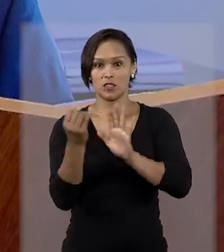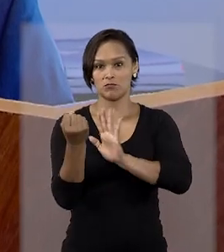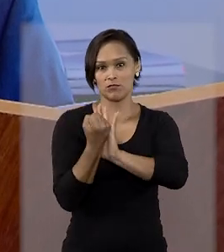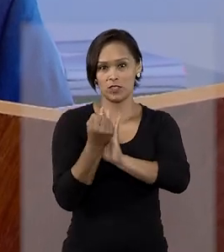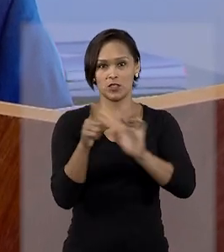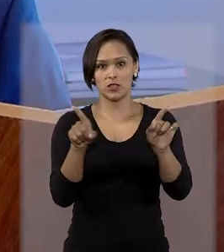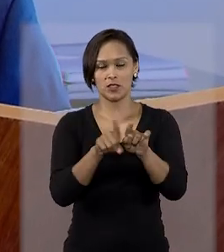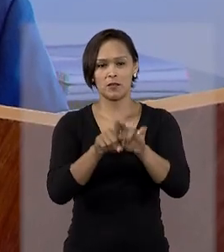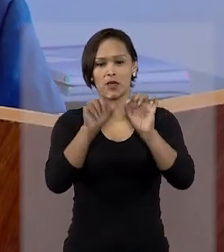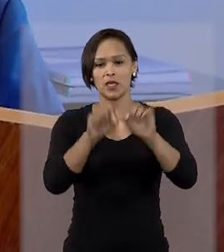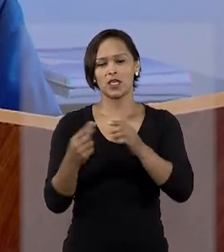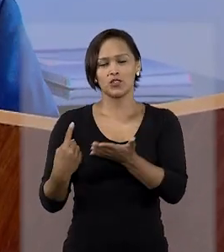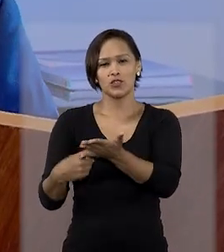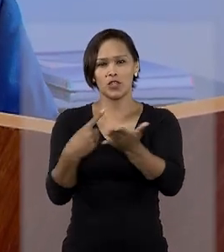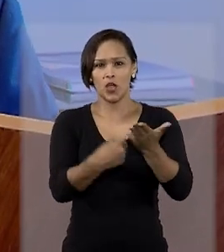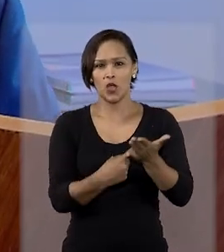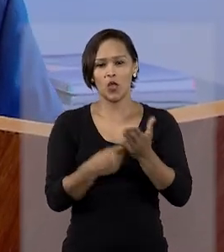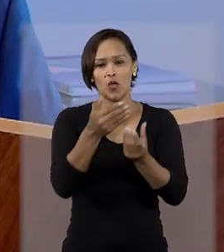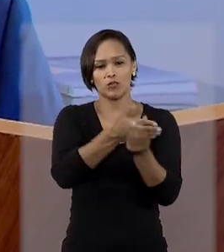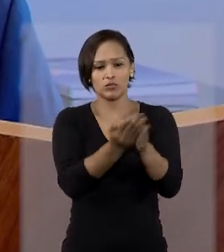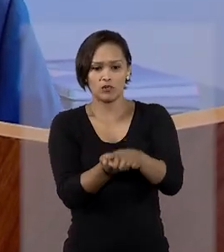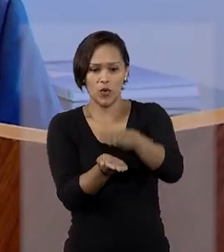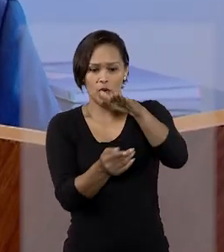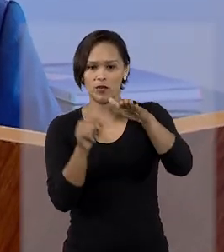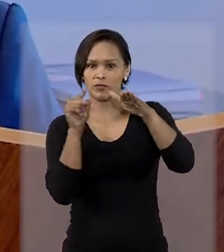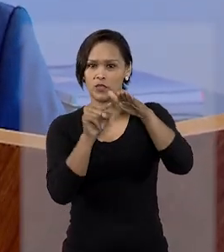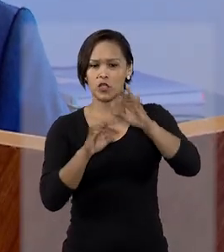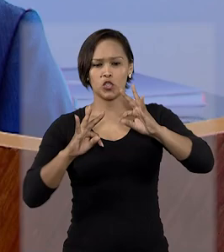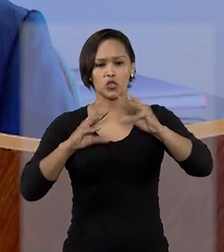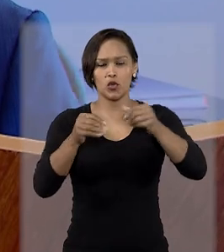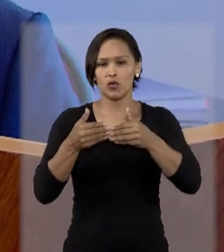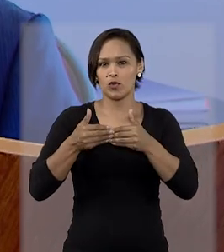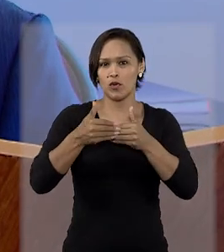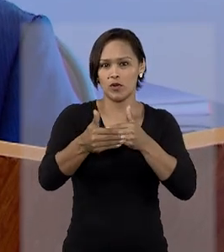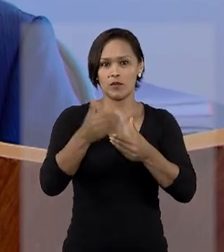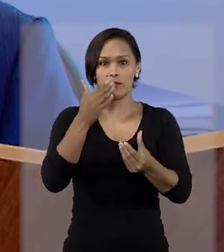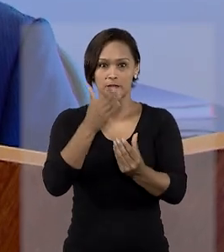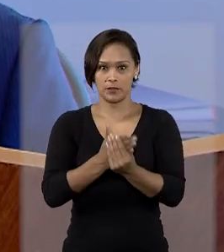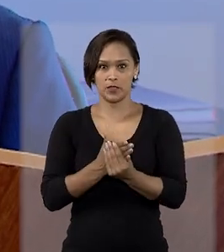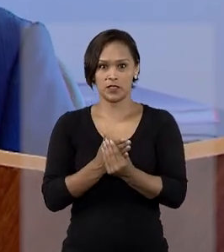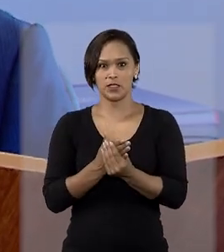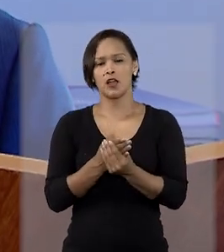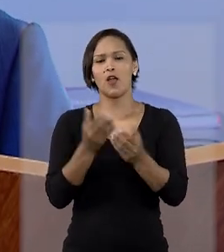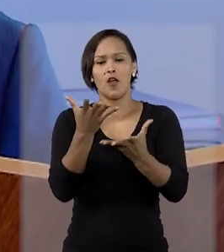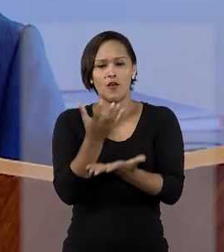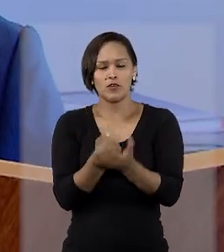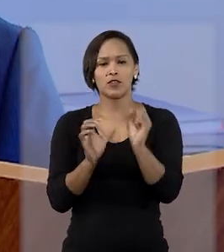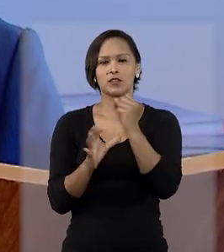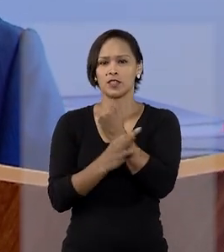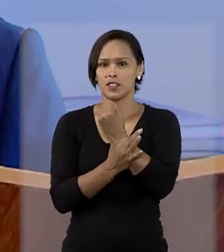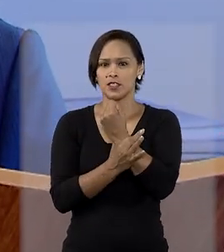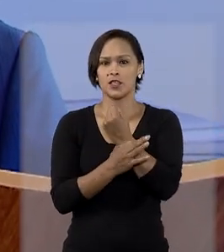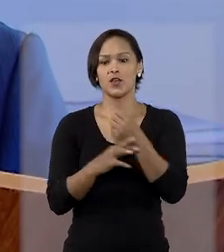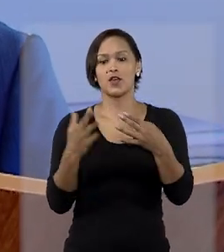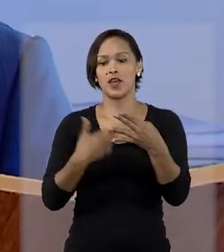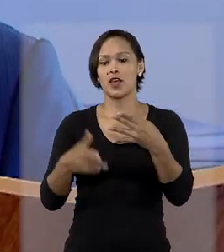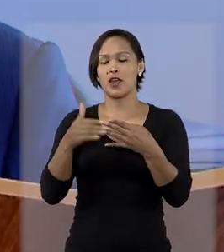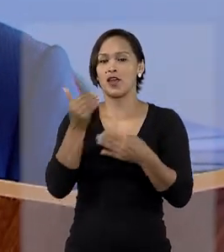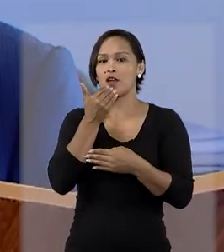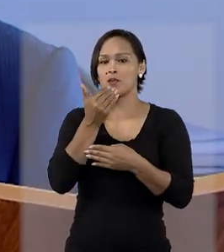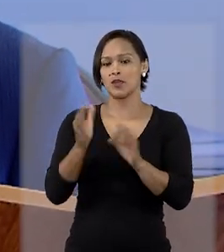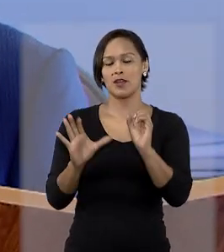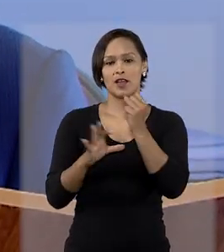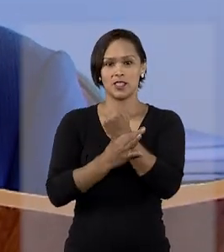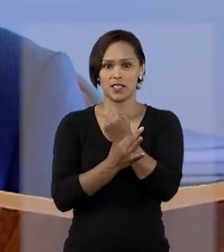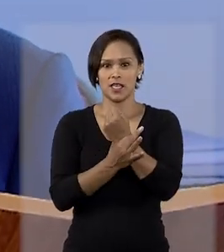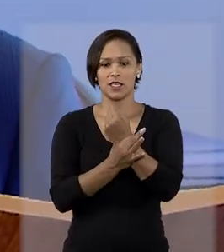que, de acordo com os autos, durante toda a instrução processual, foram asseguradas ao requerente as garantias